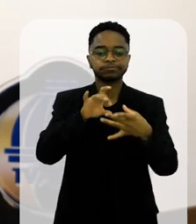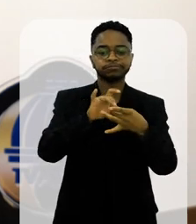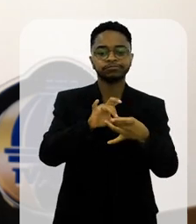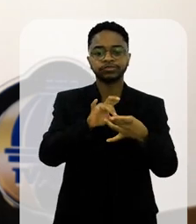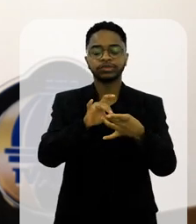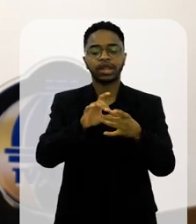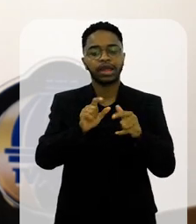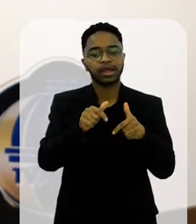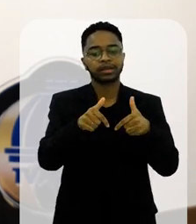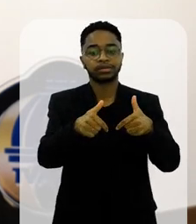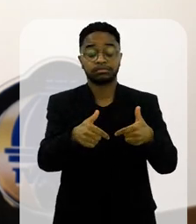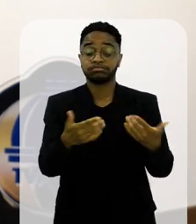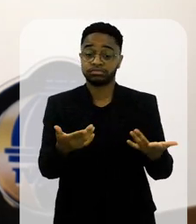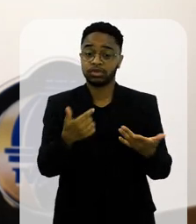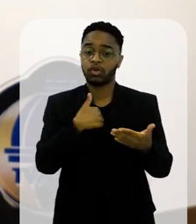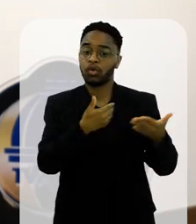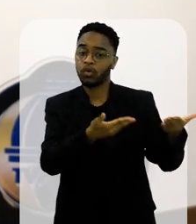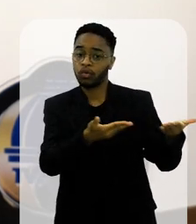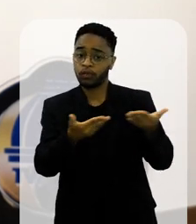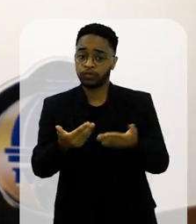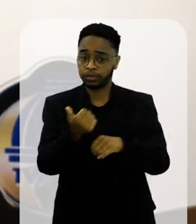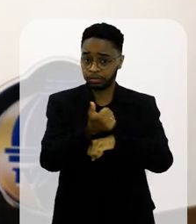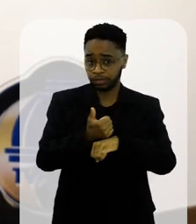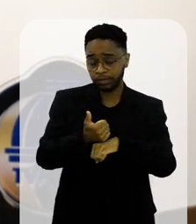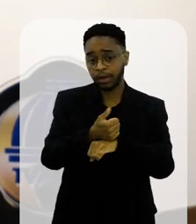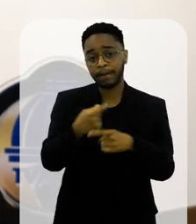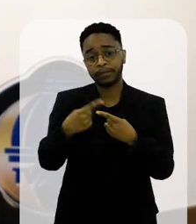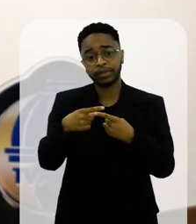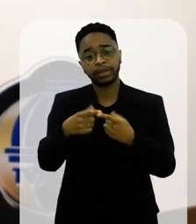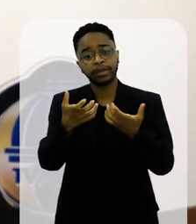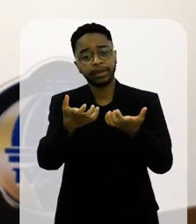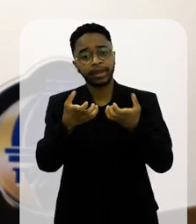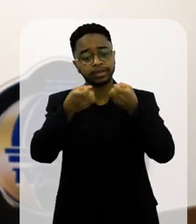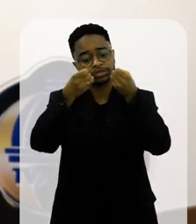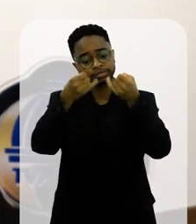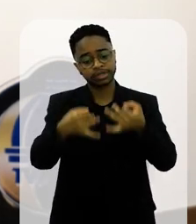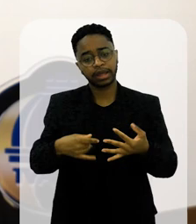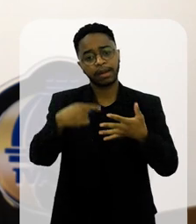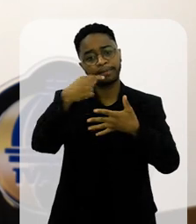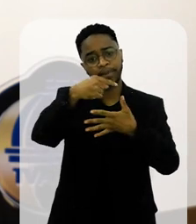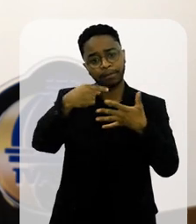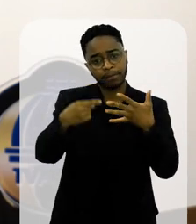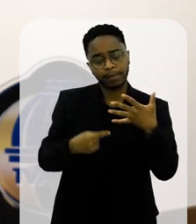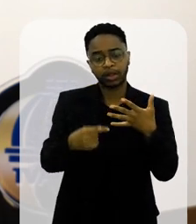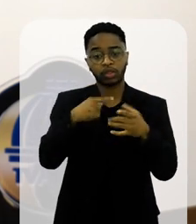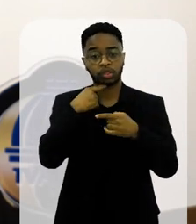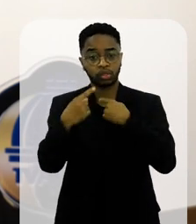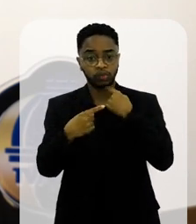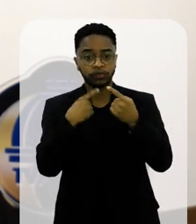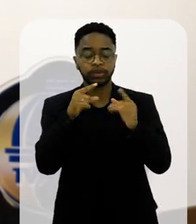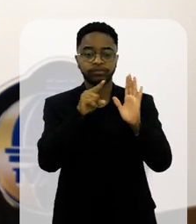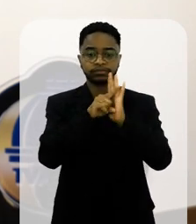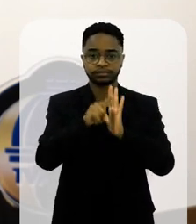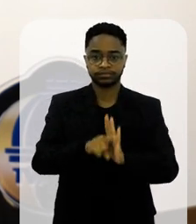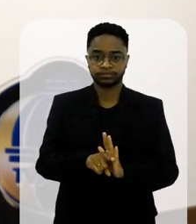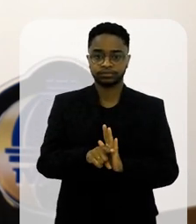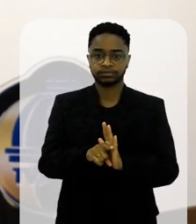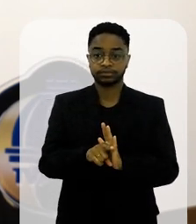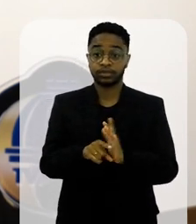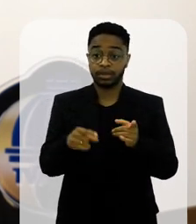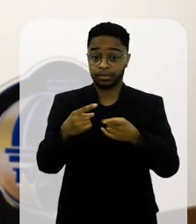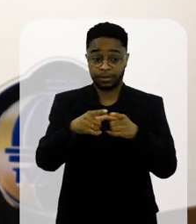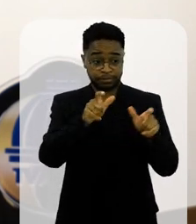adentrar o Carnaval. Então, eu trago esses profissionais justamente para isso, para poder elucidar essas dúvidas e esses